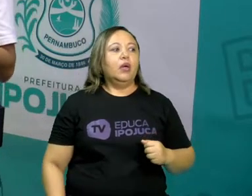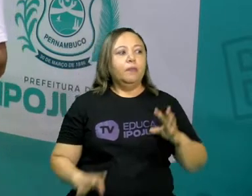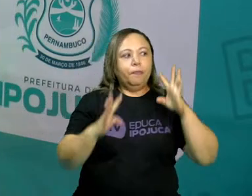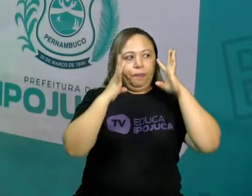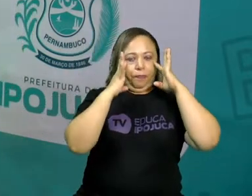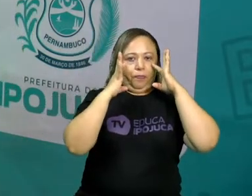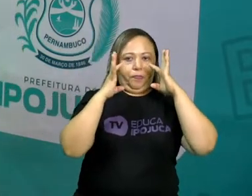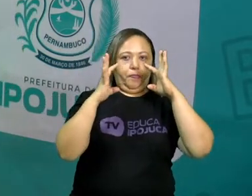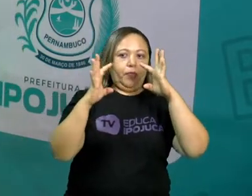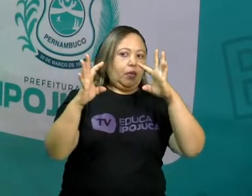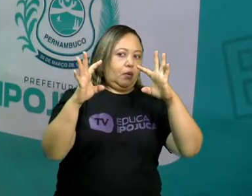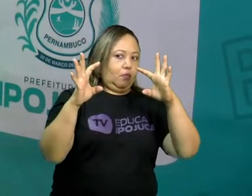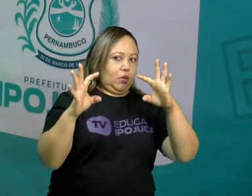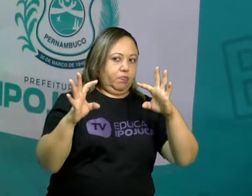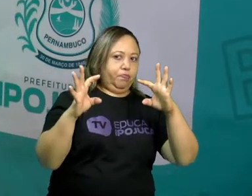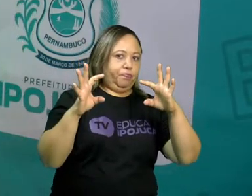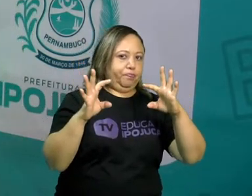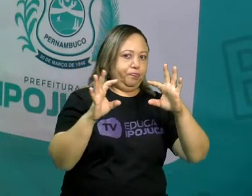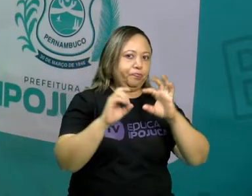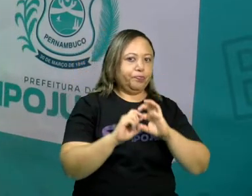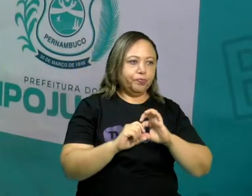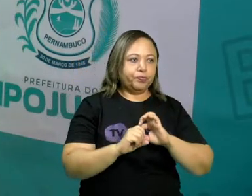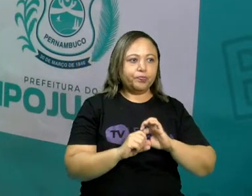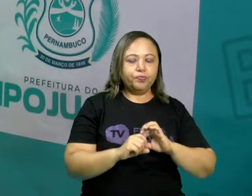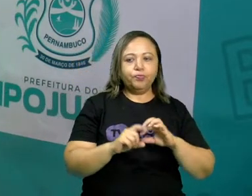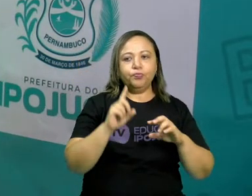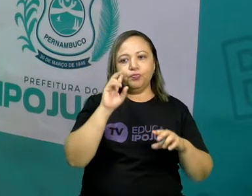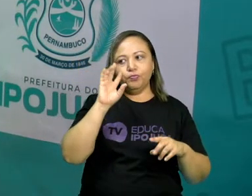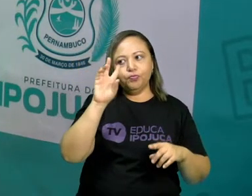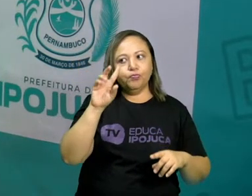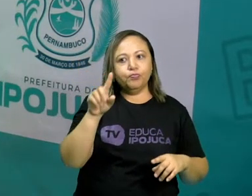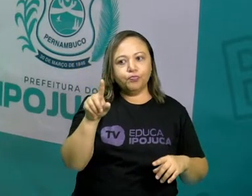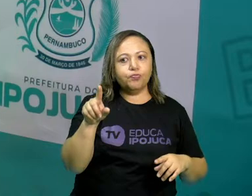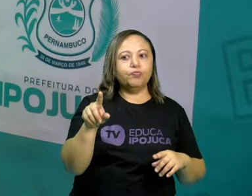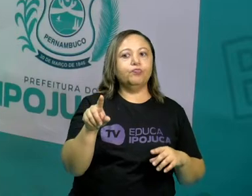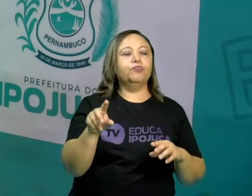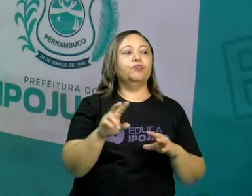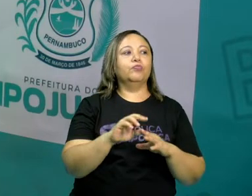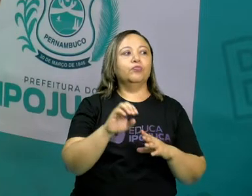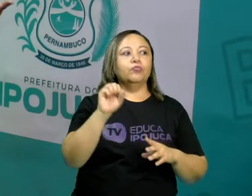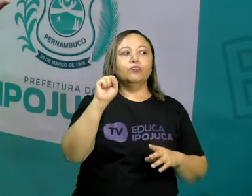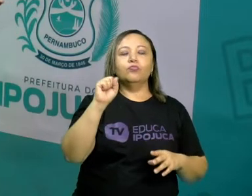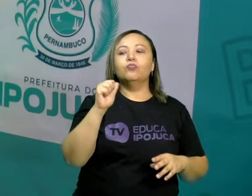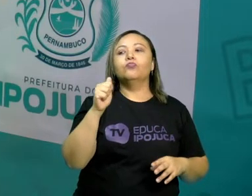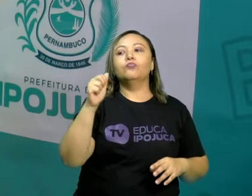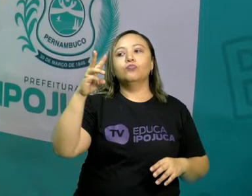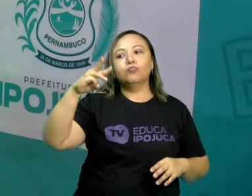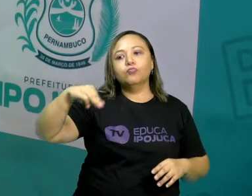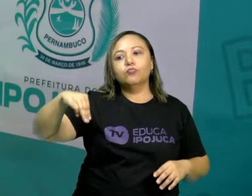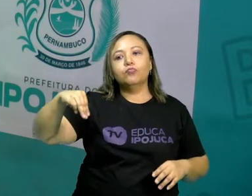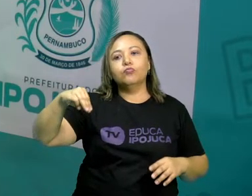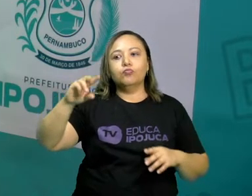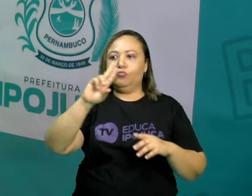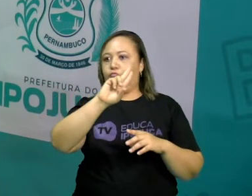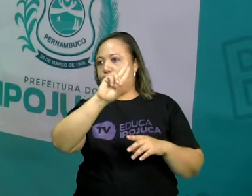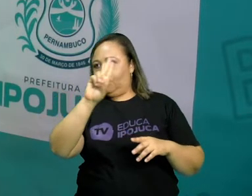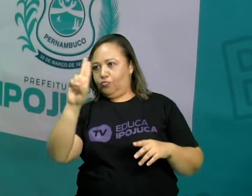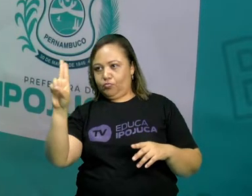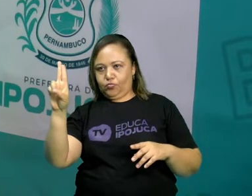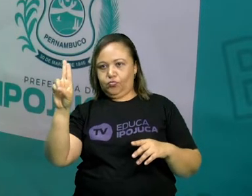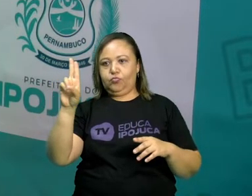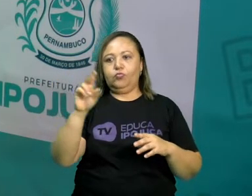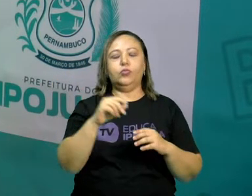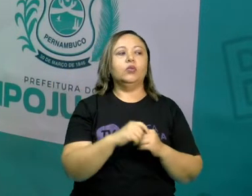Observe aqui, a gente vai observar. A gente tem o nome de pessoa aí, Sam. Sam é alguém. Então, Sam,